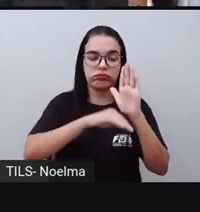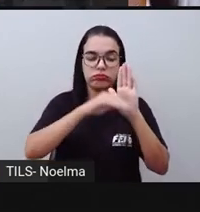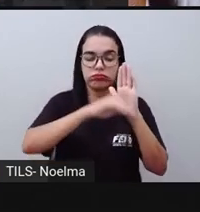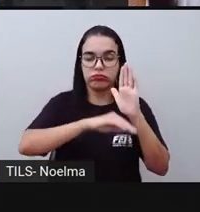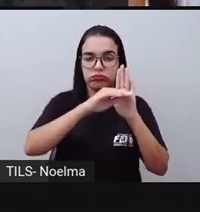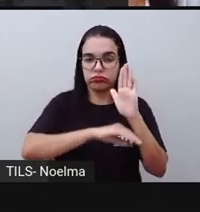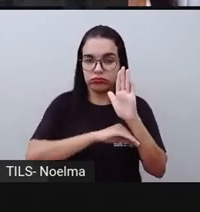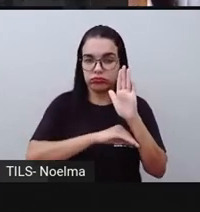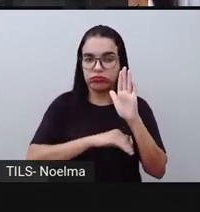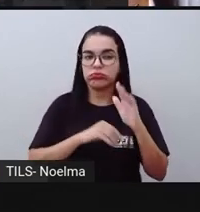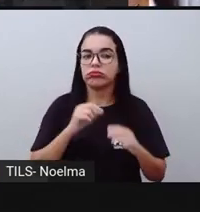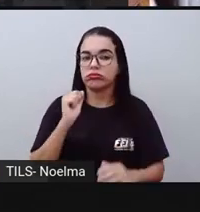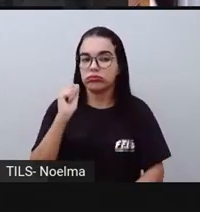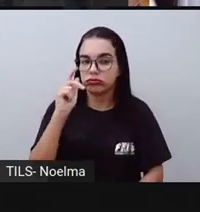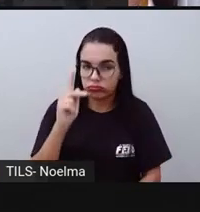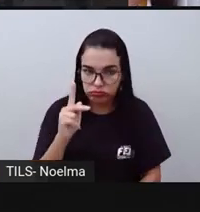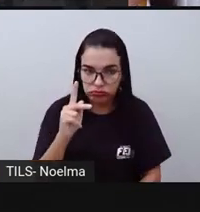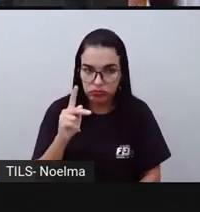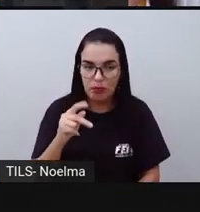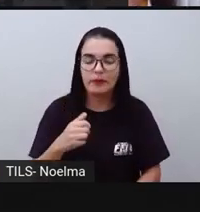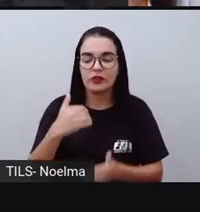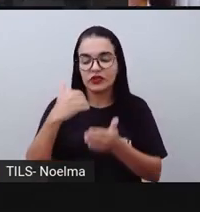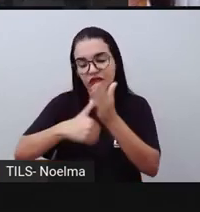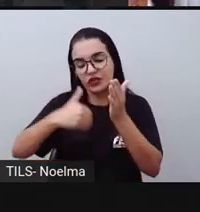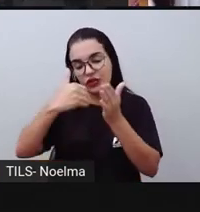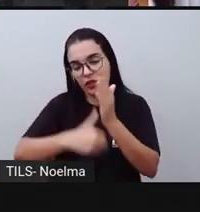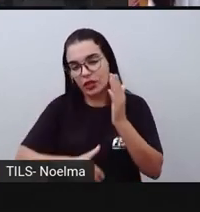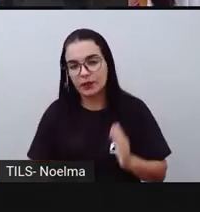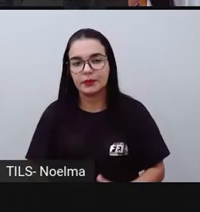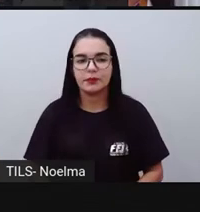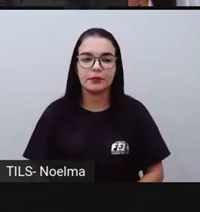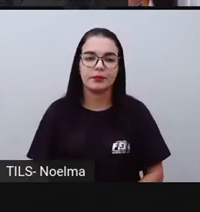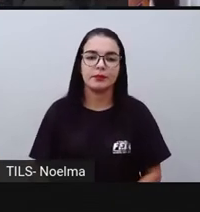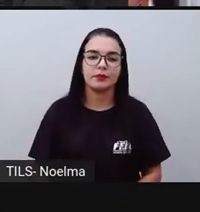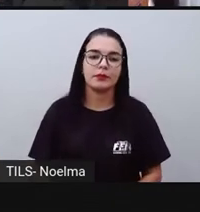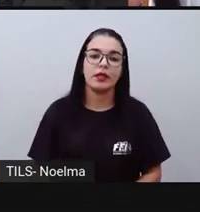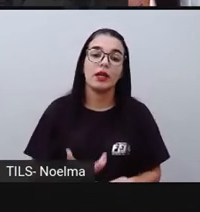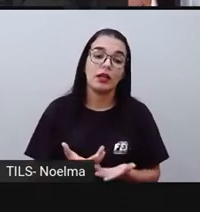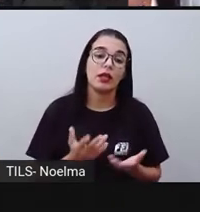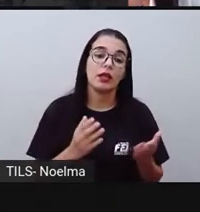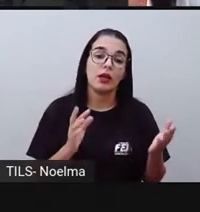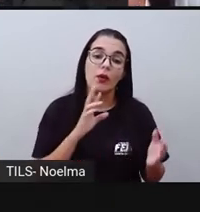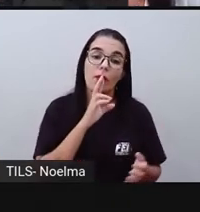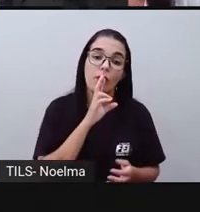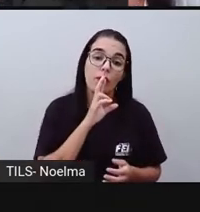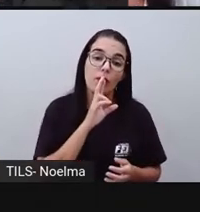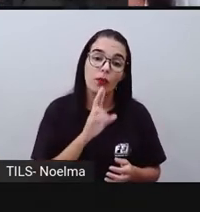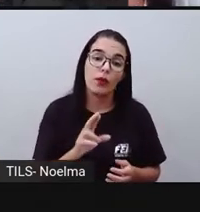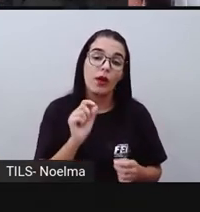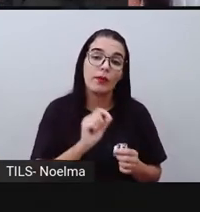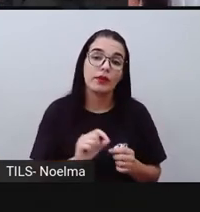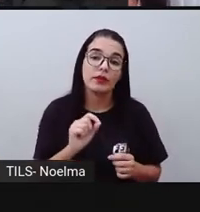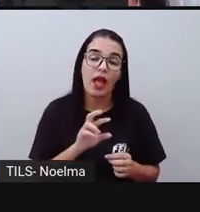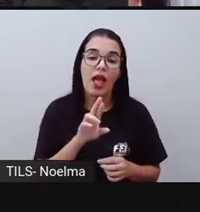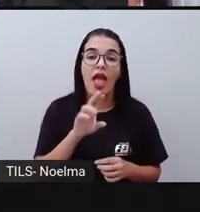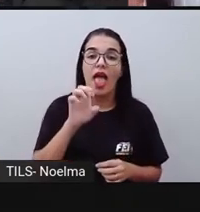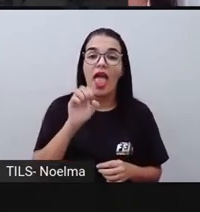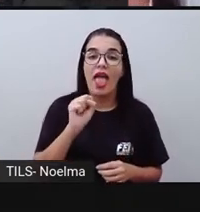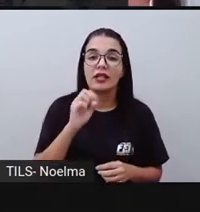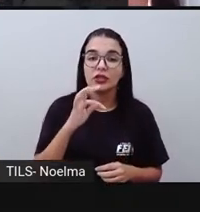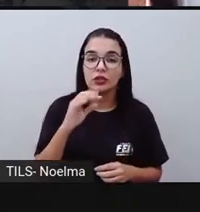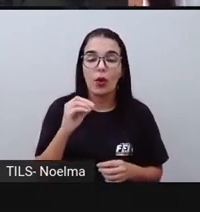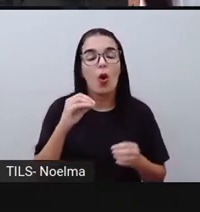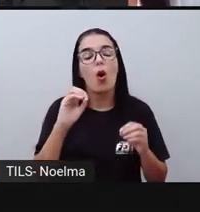diminuindo, é o que eu estou subtraindo, é o que eu estou retirando. E o resultado encontrado, nós chamamos de